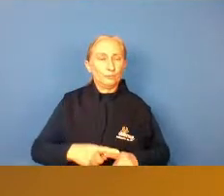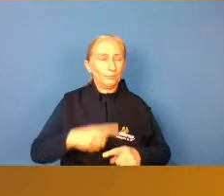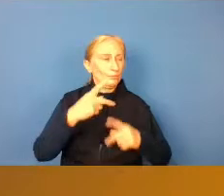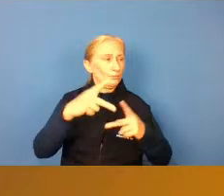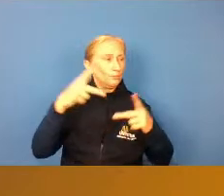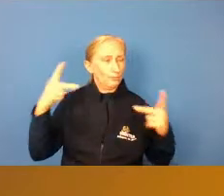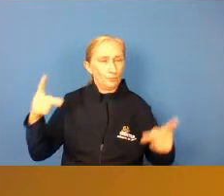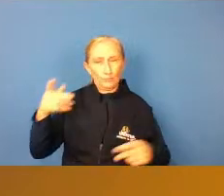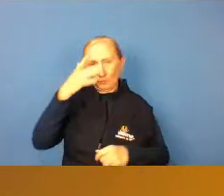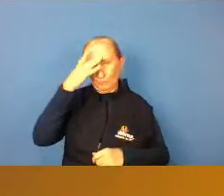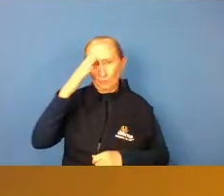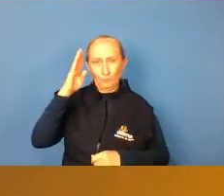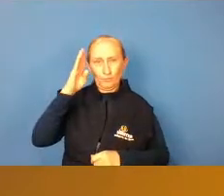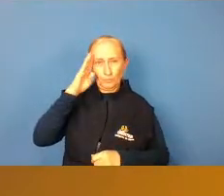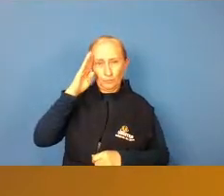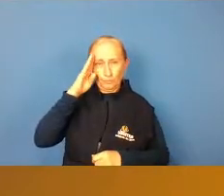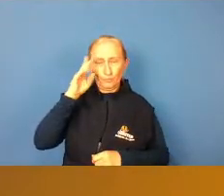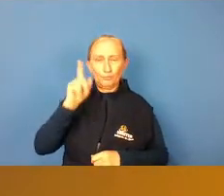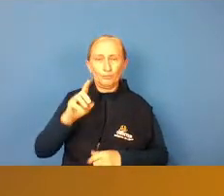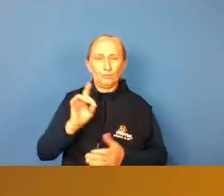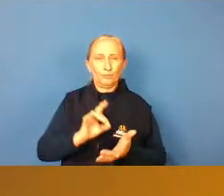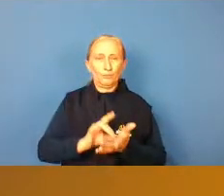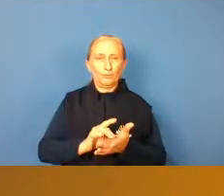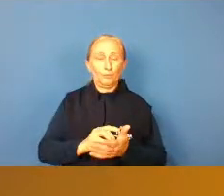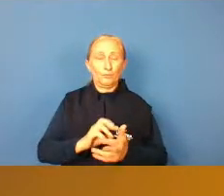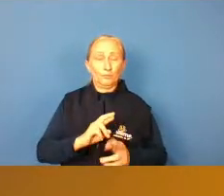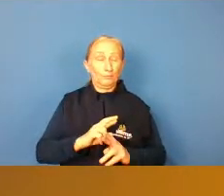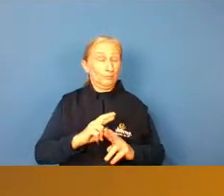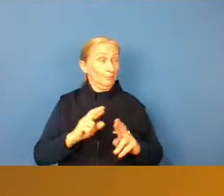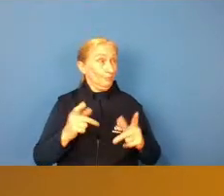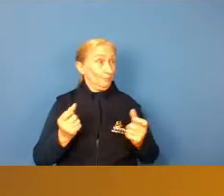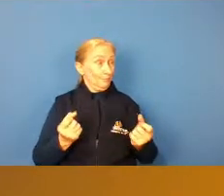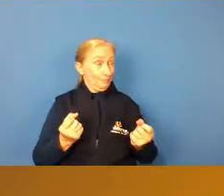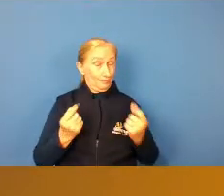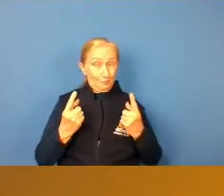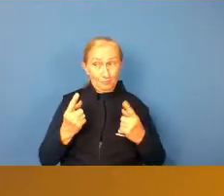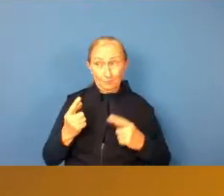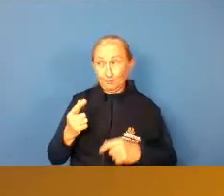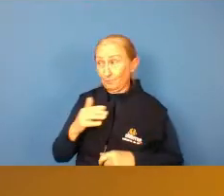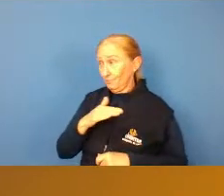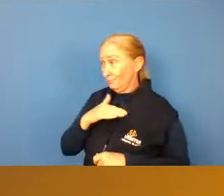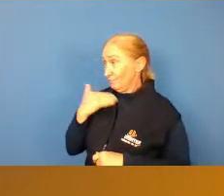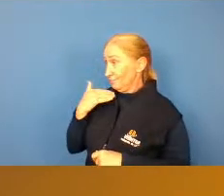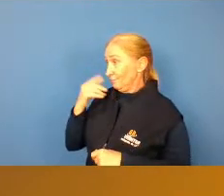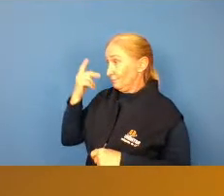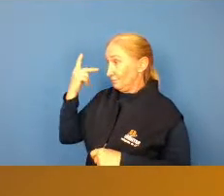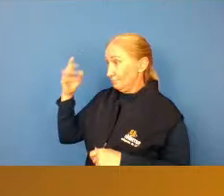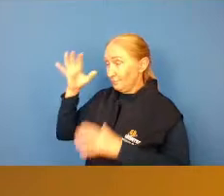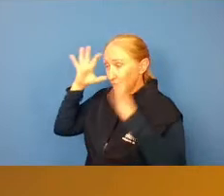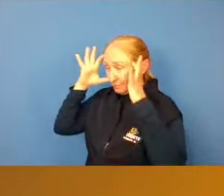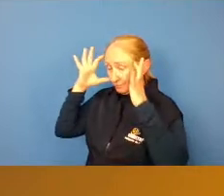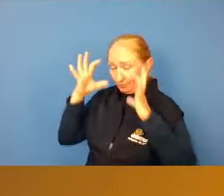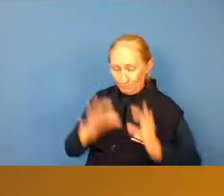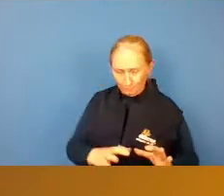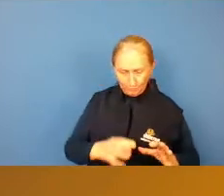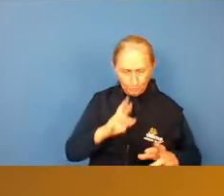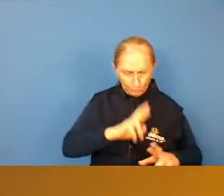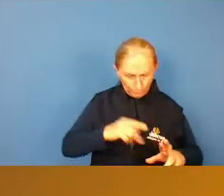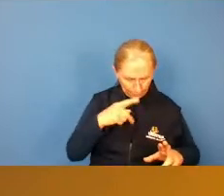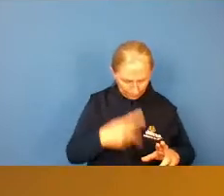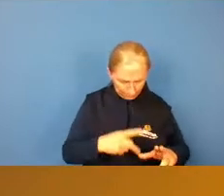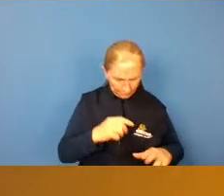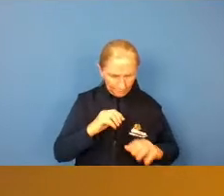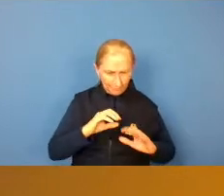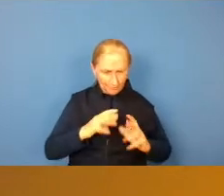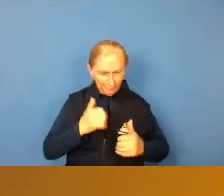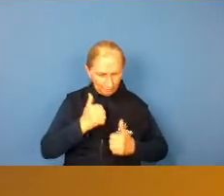desses soldados né então realmente é bem estranha né essa história mas isso realmente aconteceu e